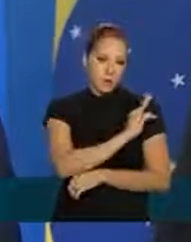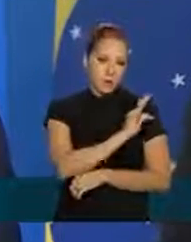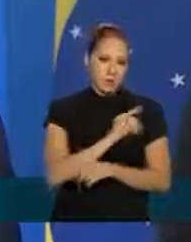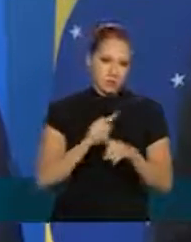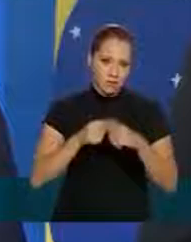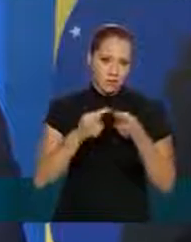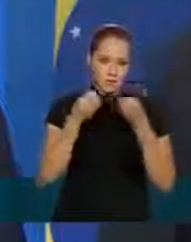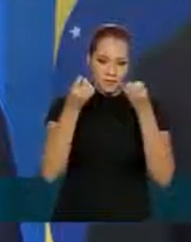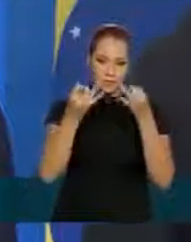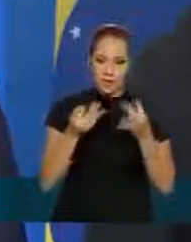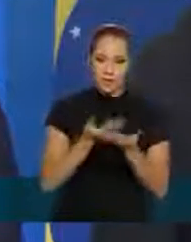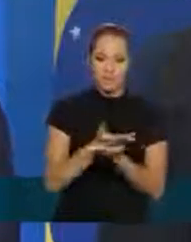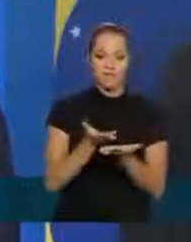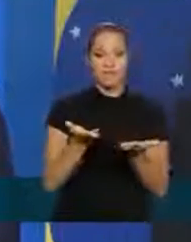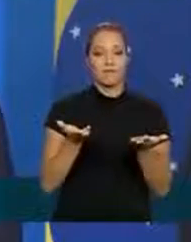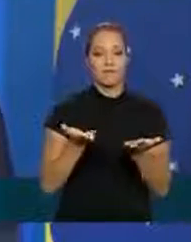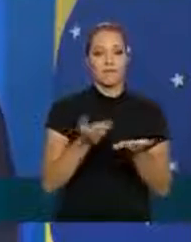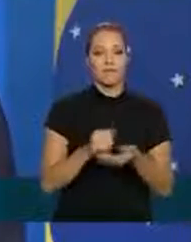vou explicar para vocês